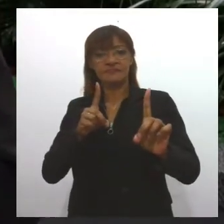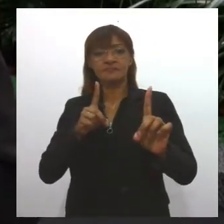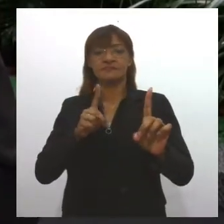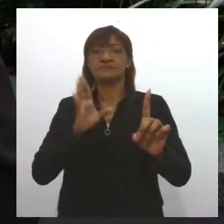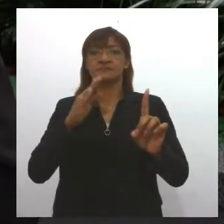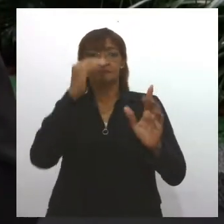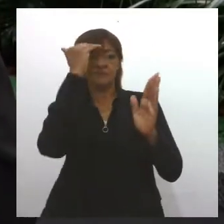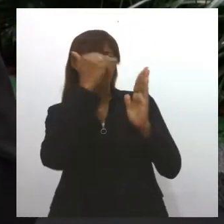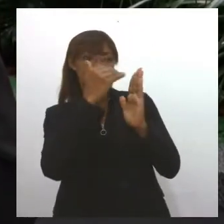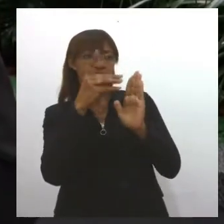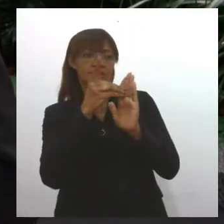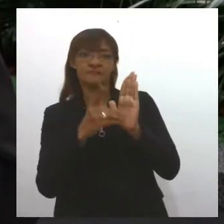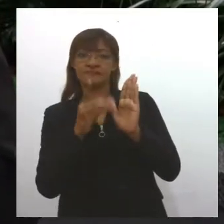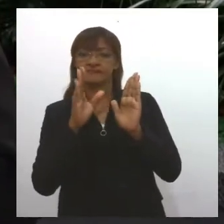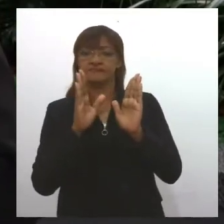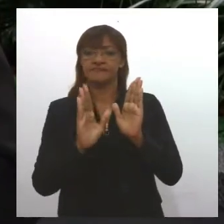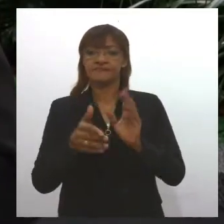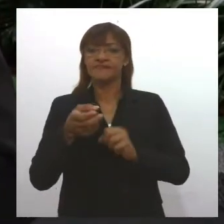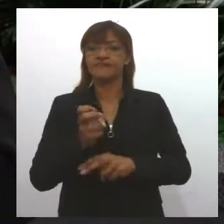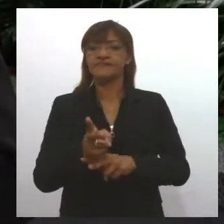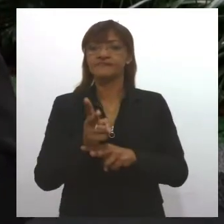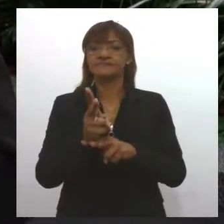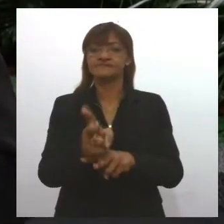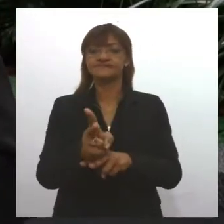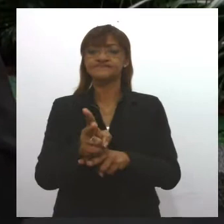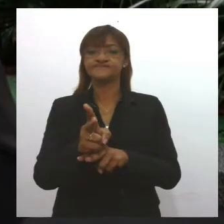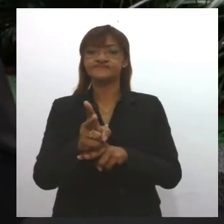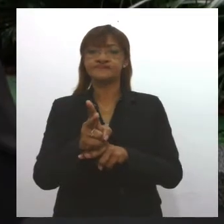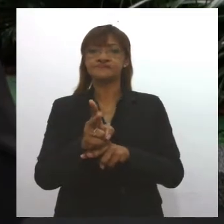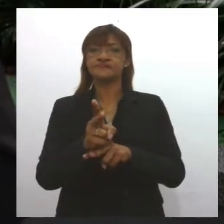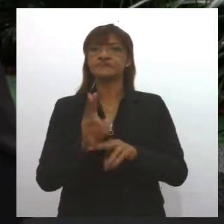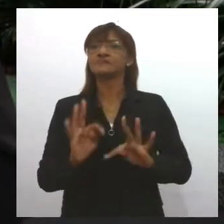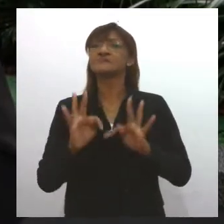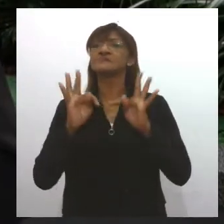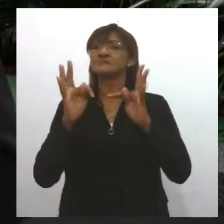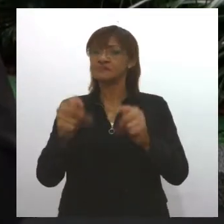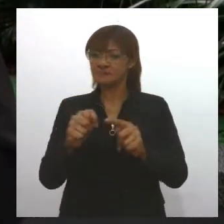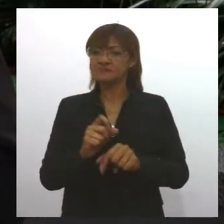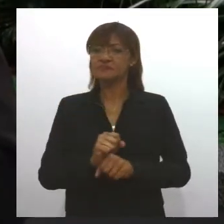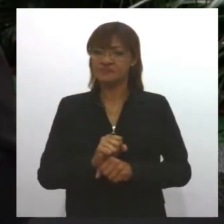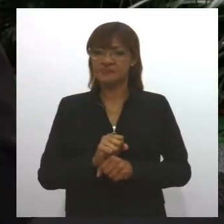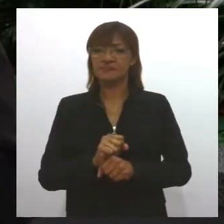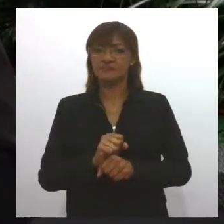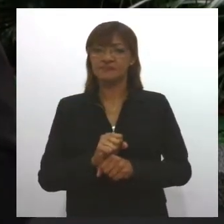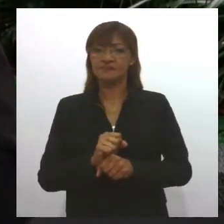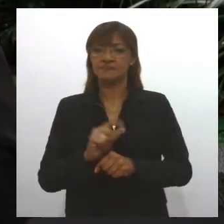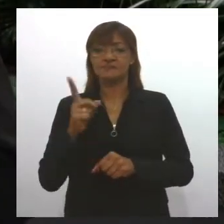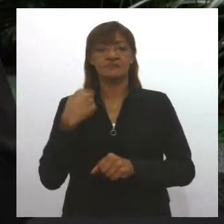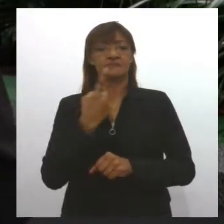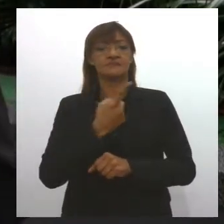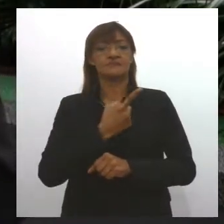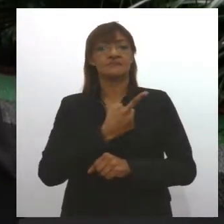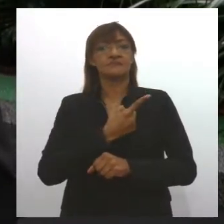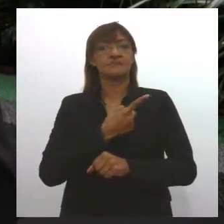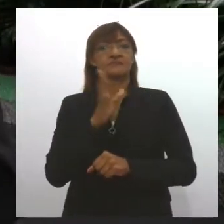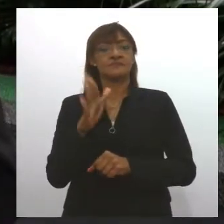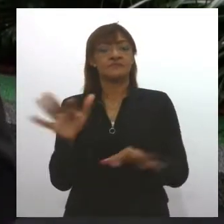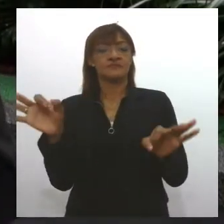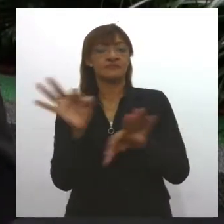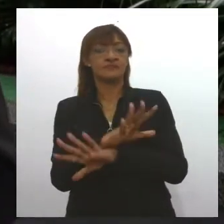protocolo, continuaremos a manter tudo isso que nós fizemos ao iniciar 2021.